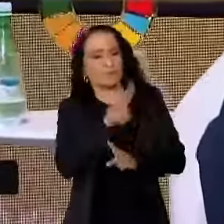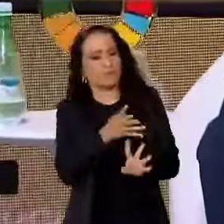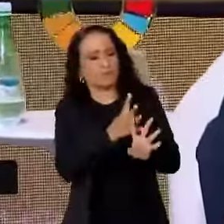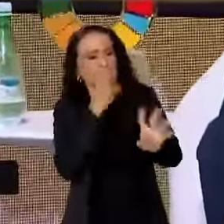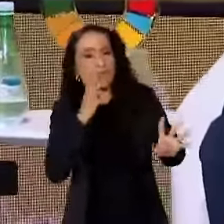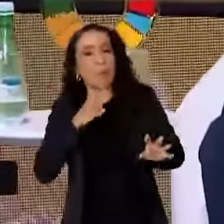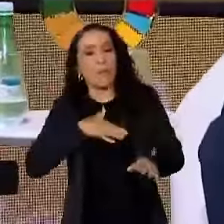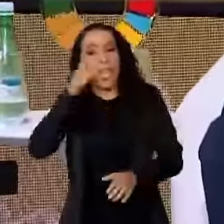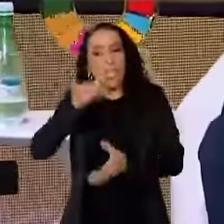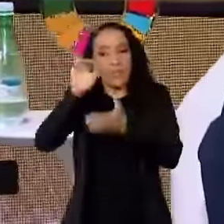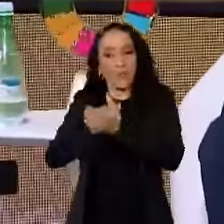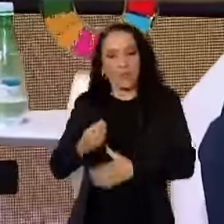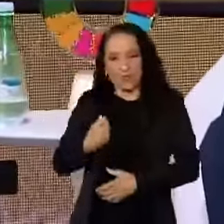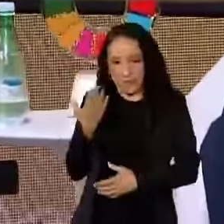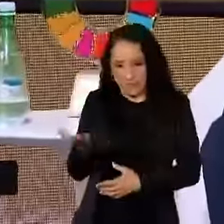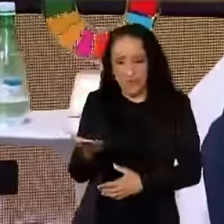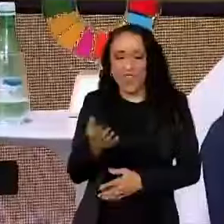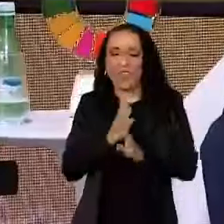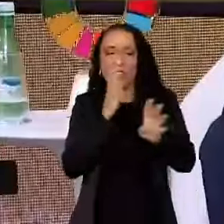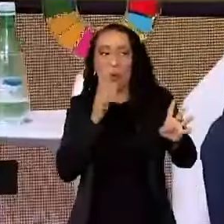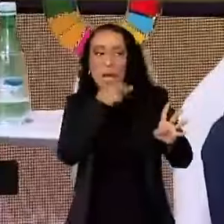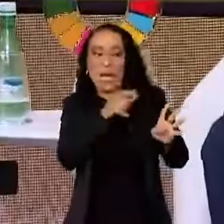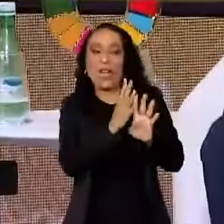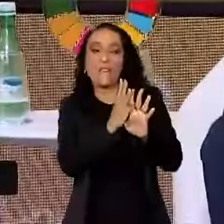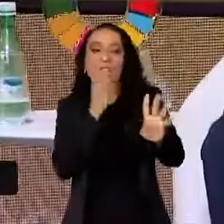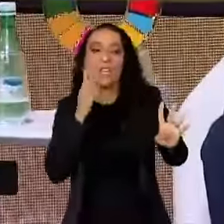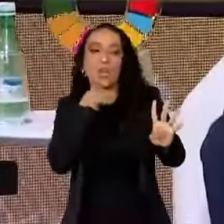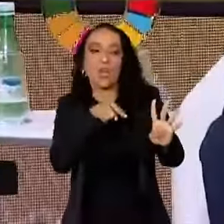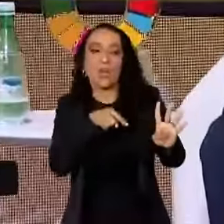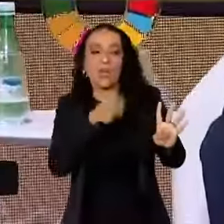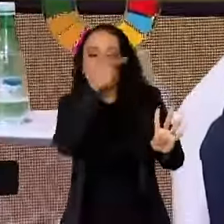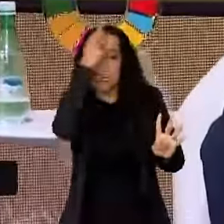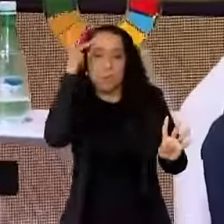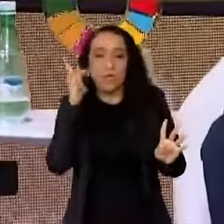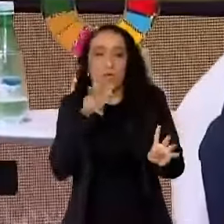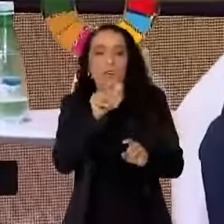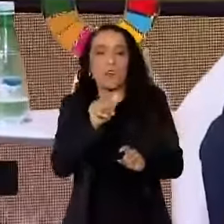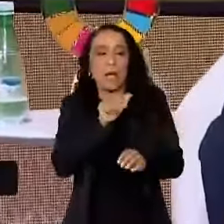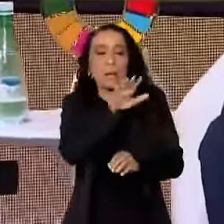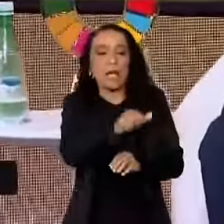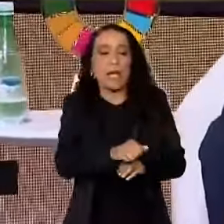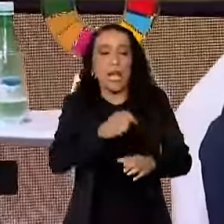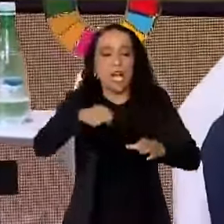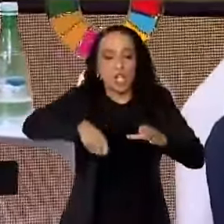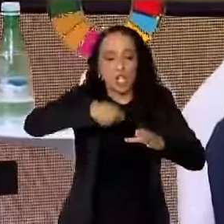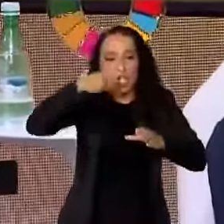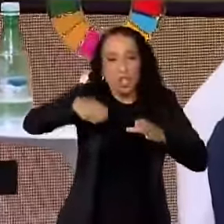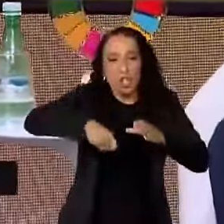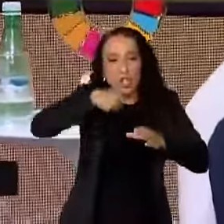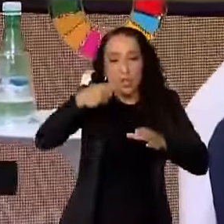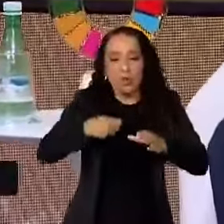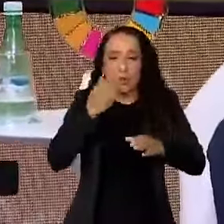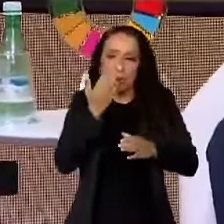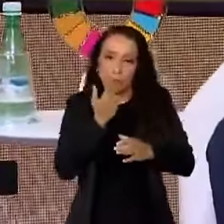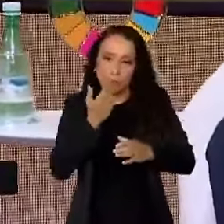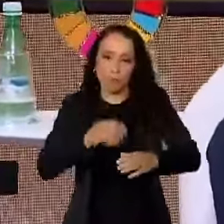mulher que está aqui, ela disse para que ela é fila das pessoas que vão pegar sopa para comer.